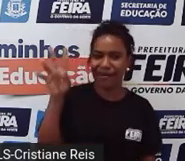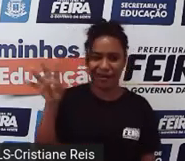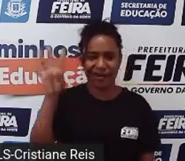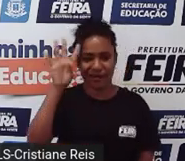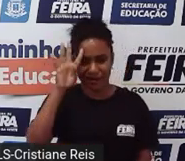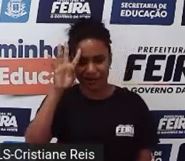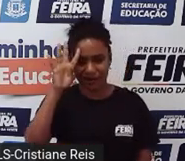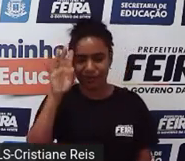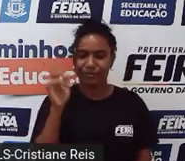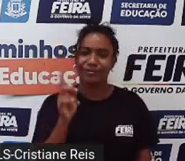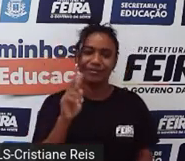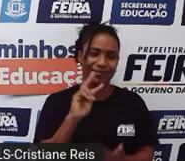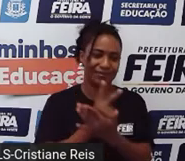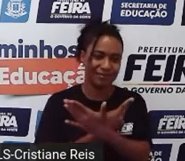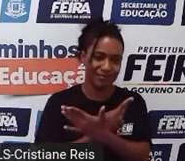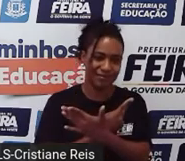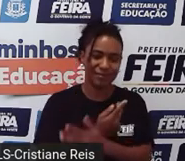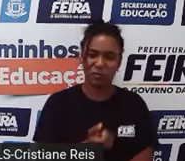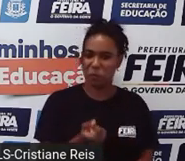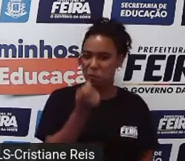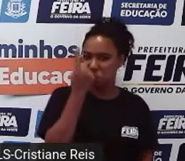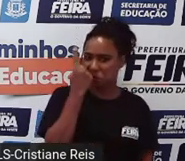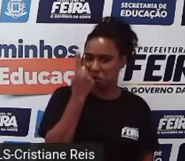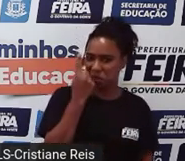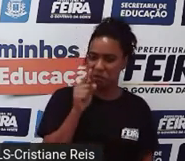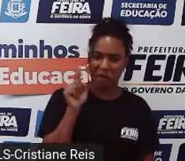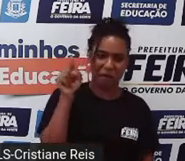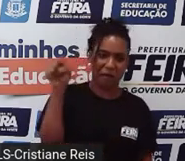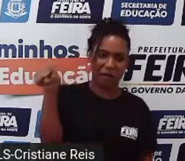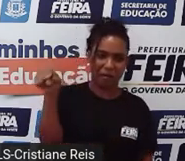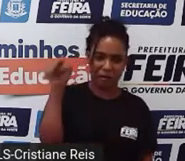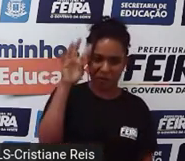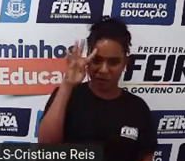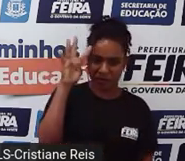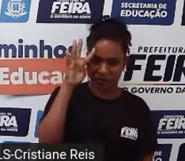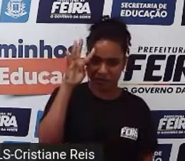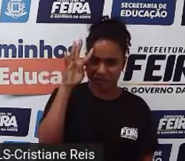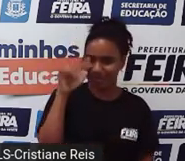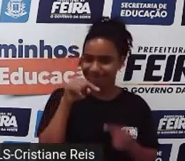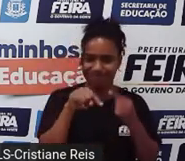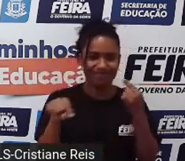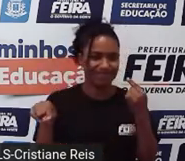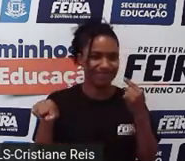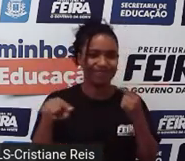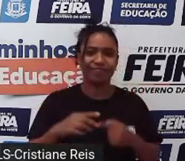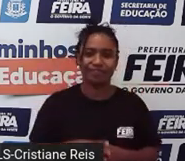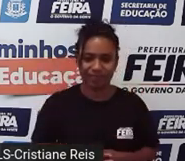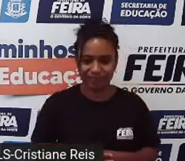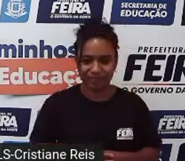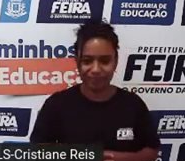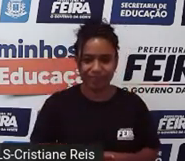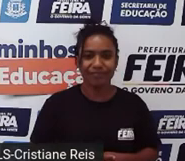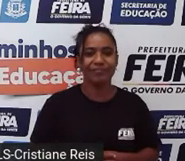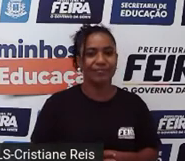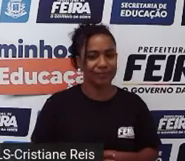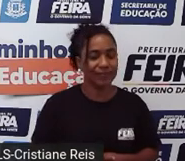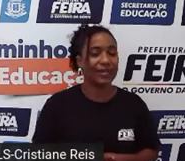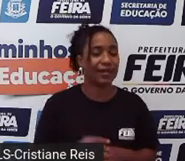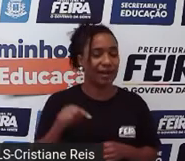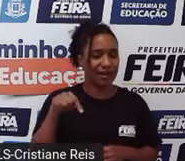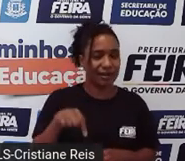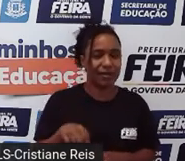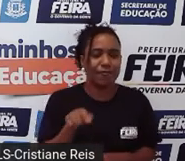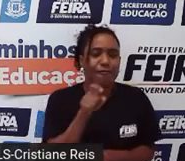fica uma tradução muito estranha. Eres, always cold here. É sempre frio aqui.